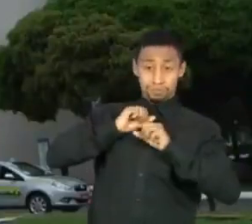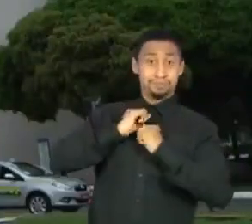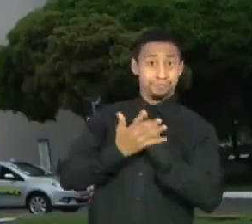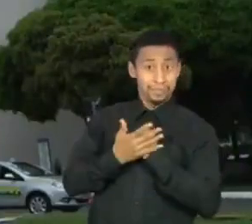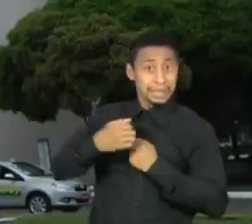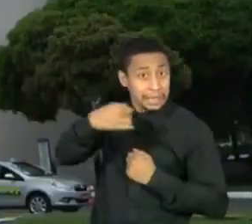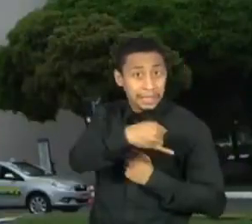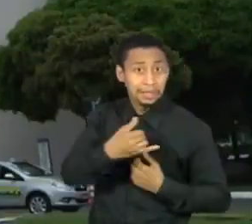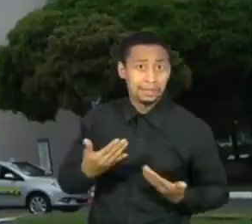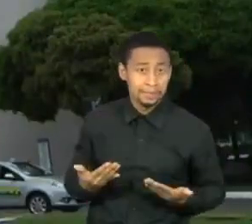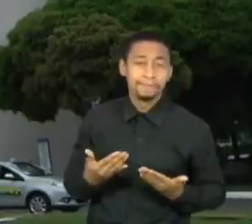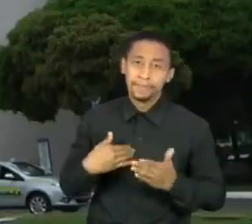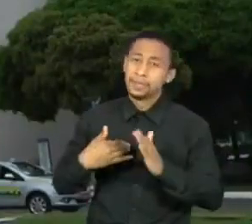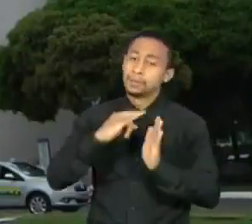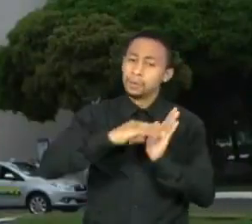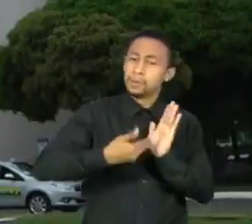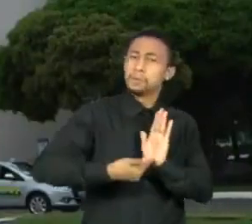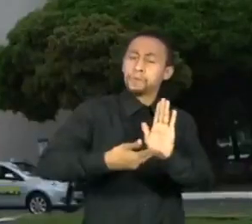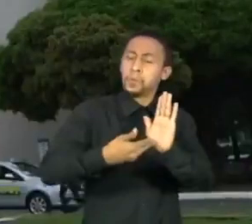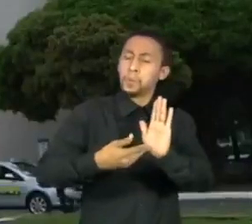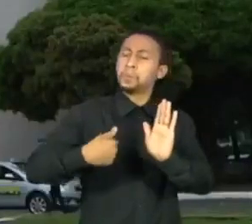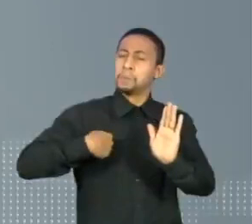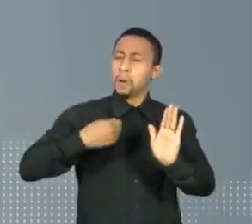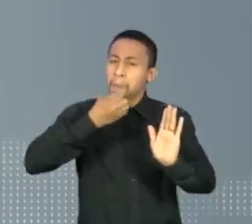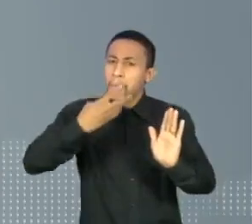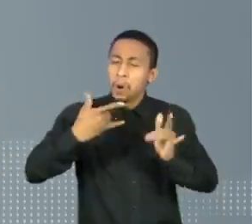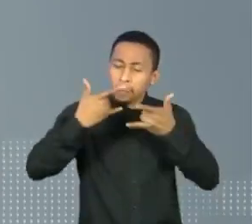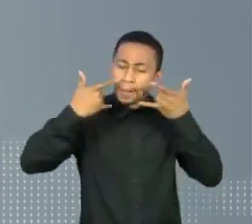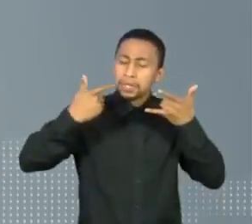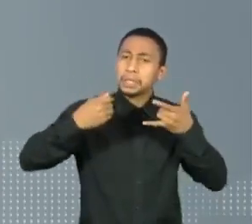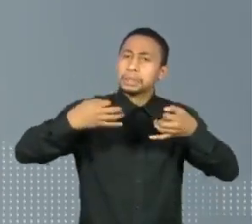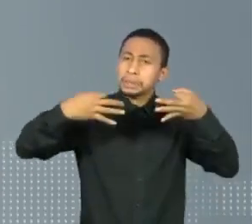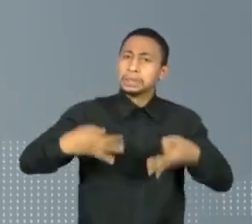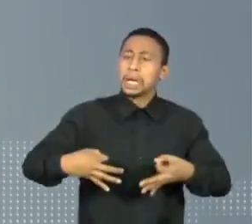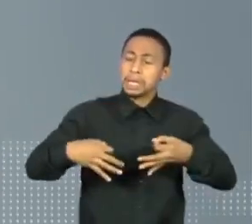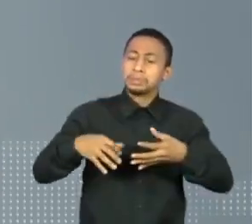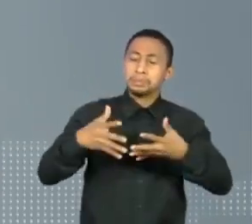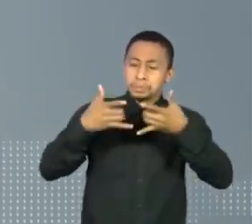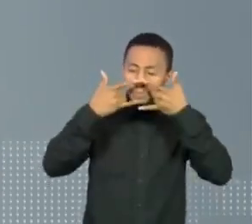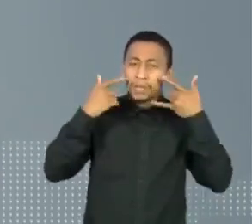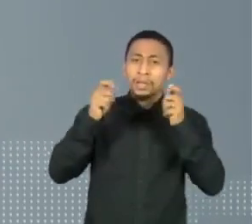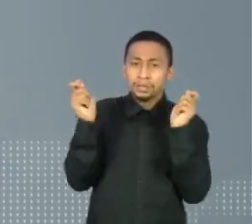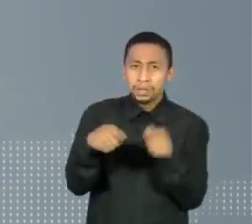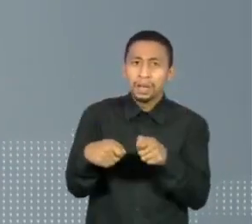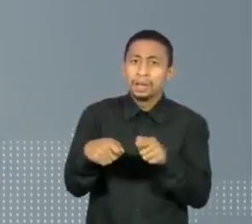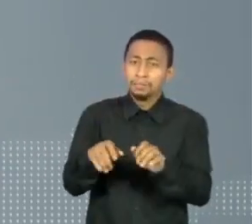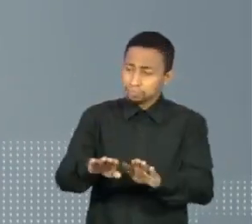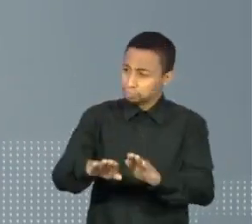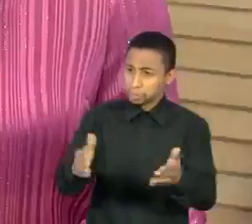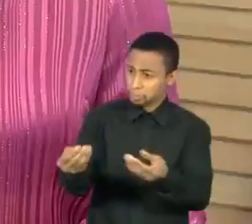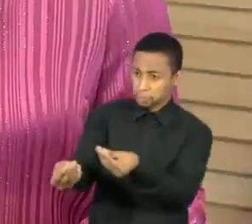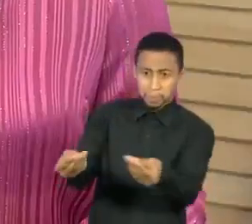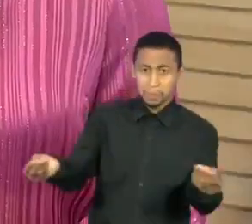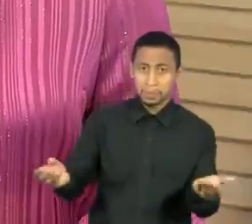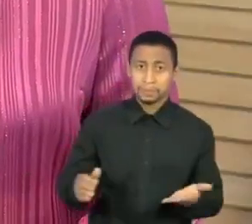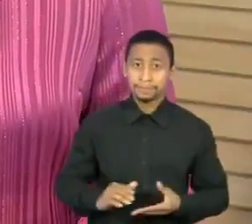da Saúde divulgou documentos afirmando que as máscaras eram eficazes e seriam úteis em casos não cirúrgicos.